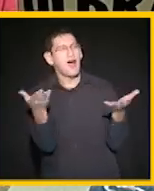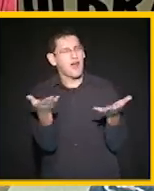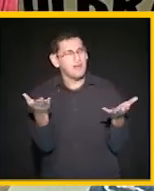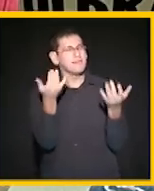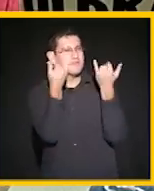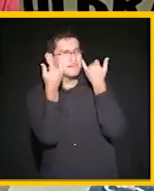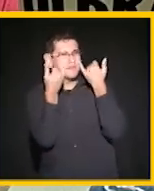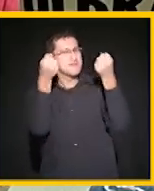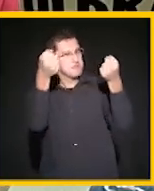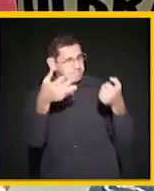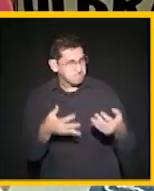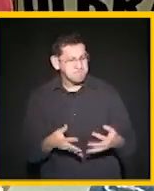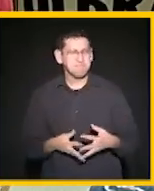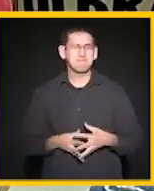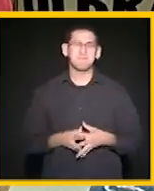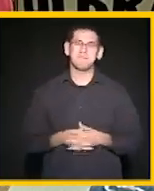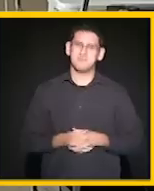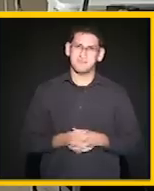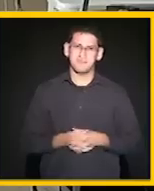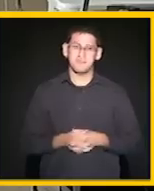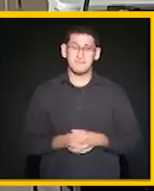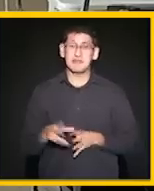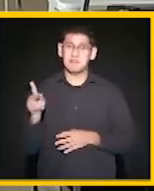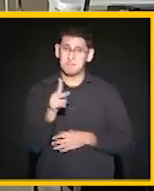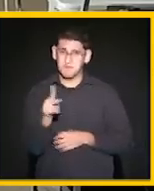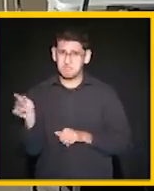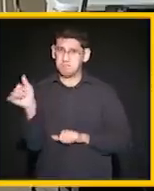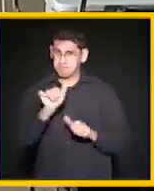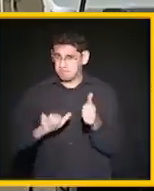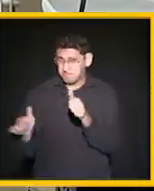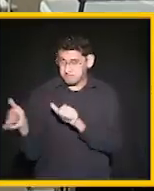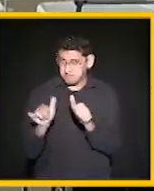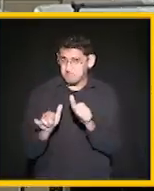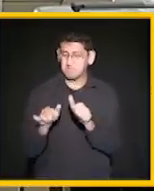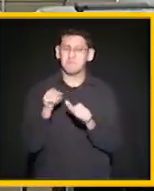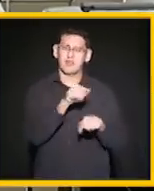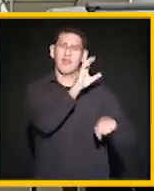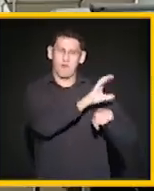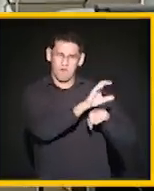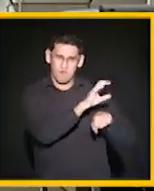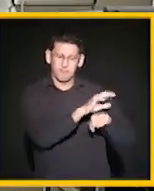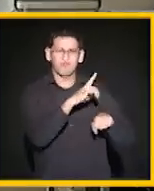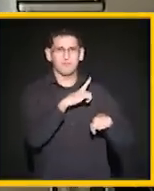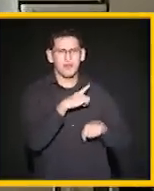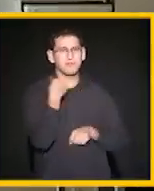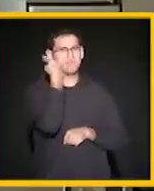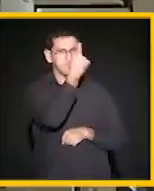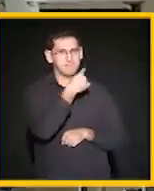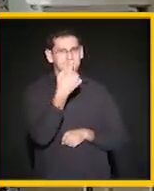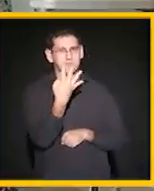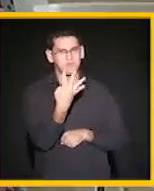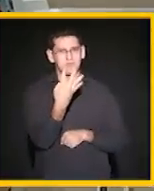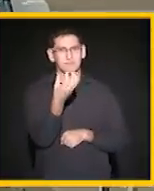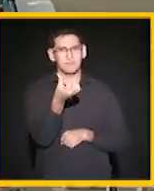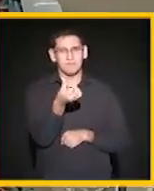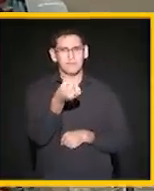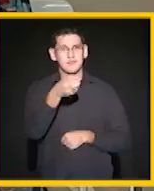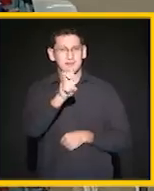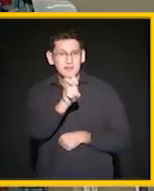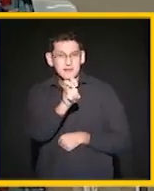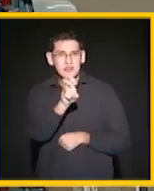Então presta atenção nessas informações. Com professores qualificados, o curso conta com uma carga horária de